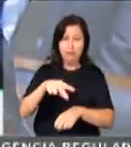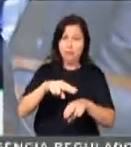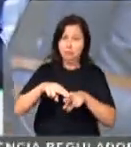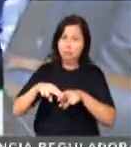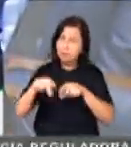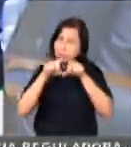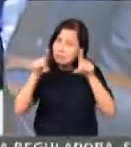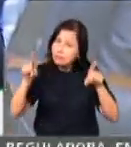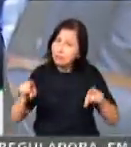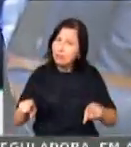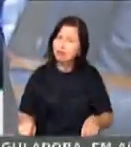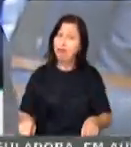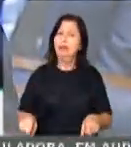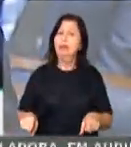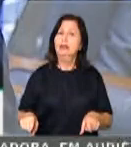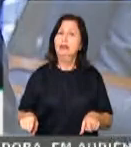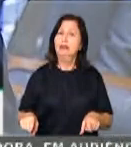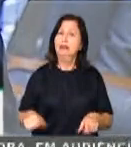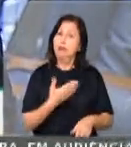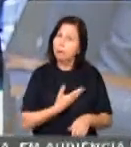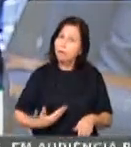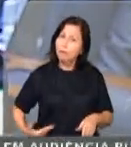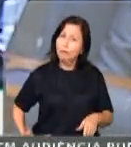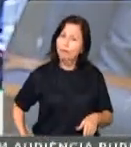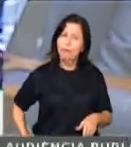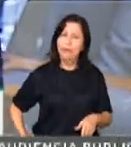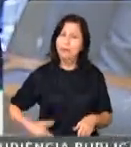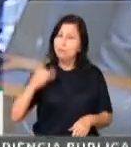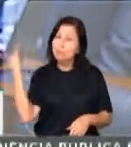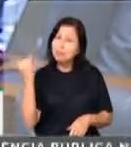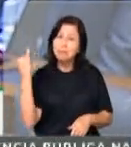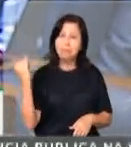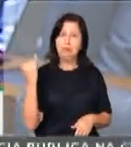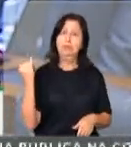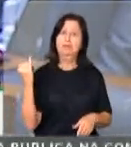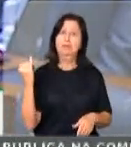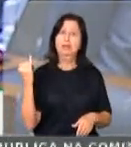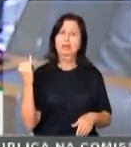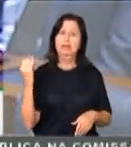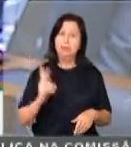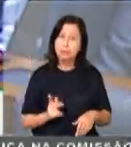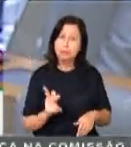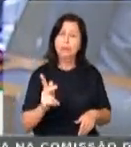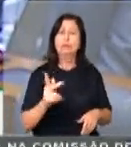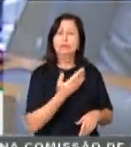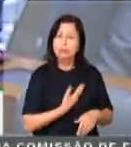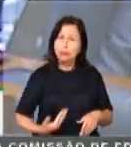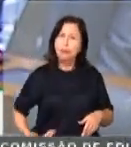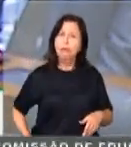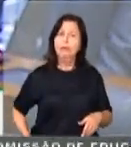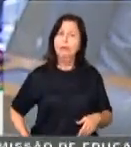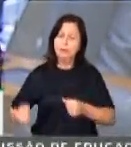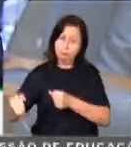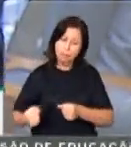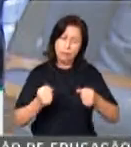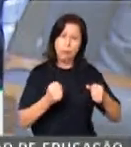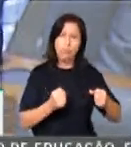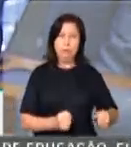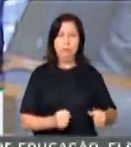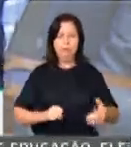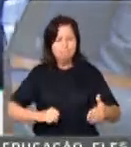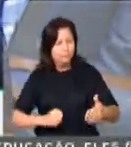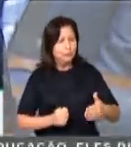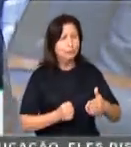carreiras de Estado imprescindíveis para a governabilidade e, por isso, nós vamos resistir. Vamos continuar resistindo aqui para que